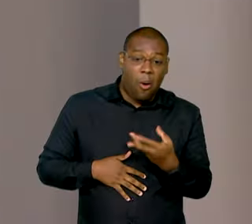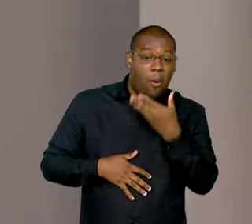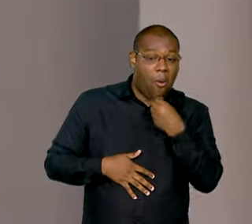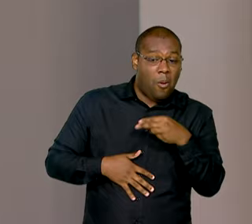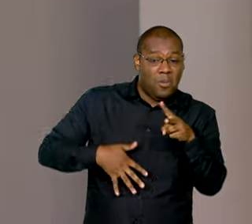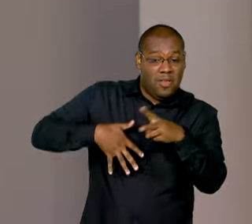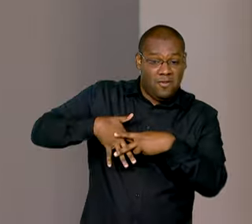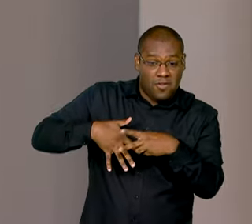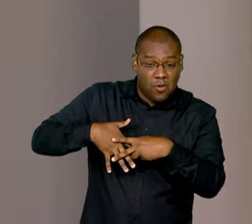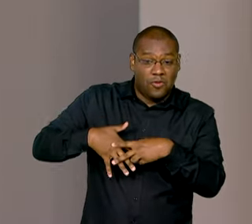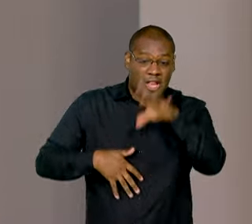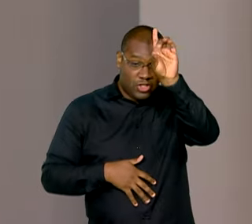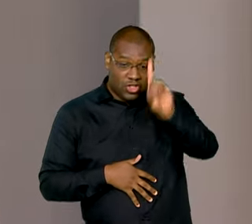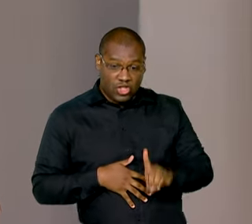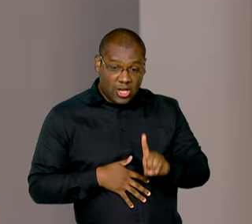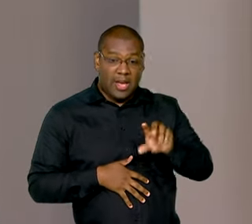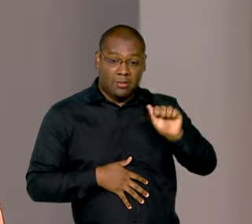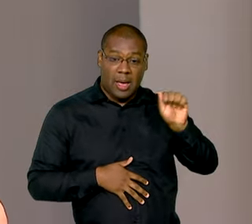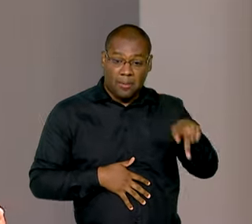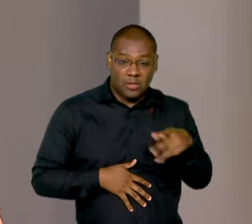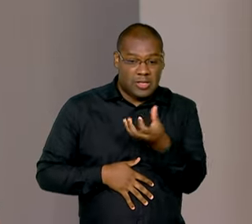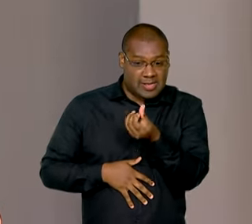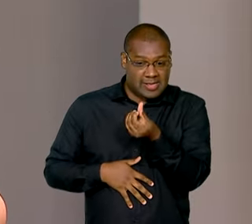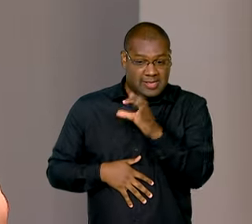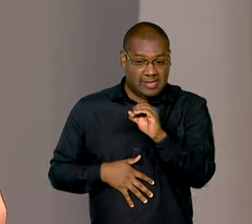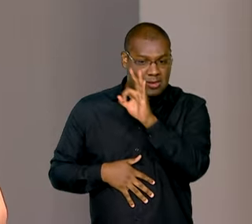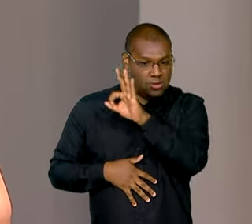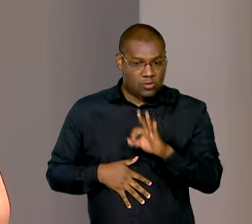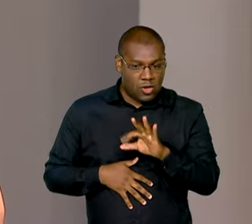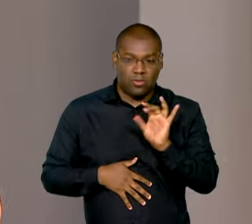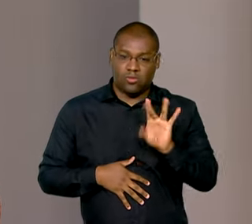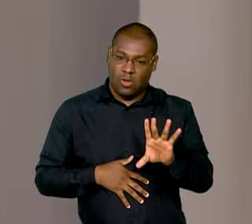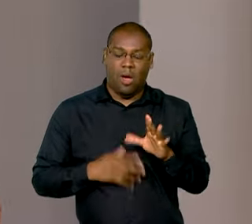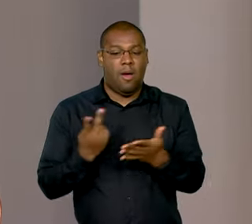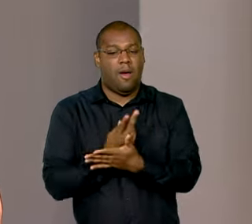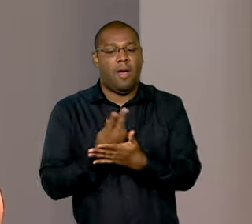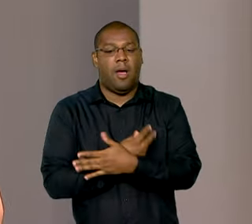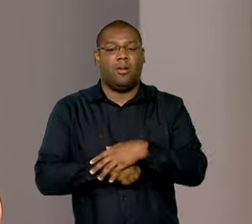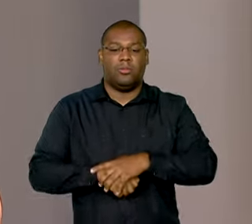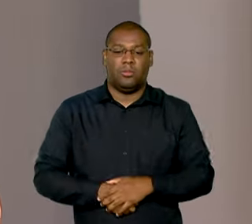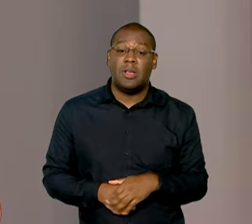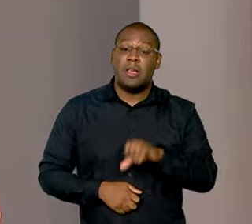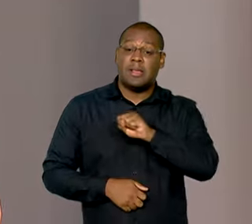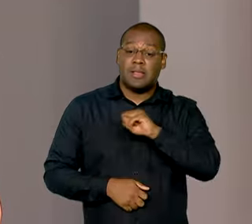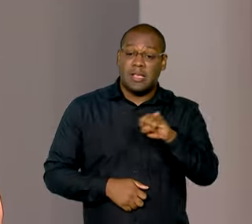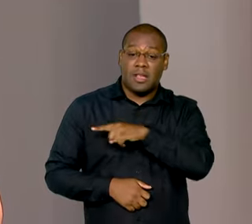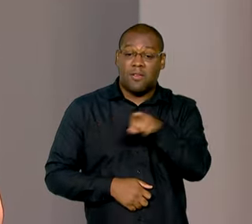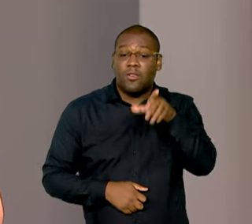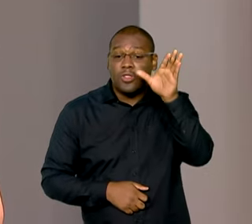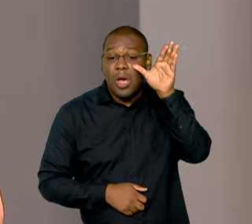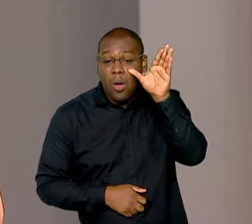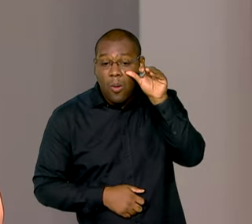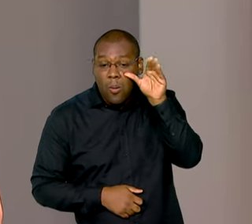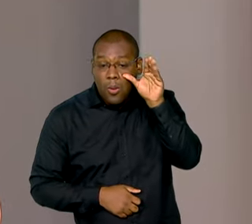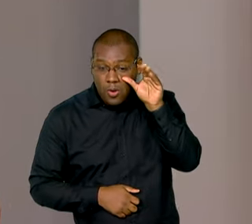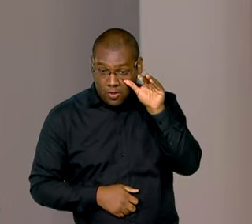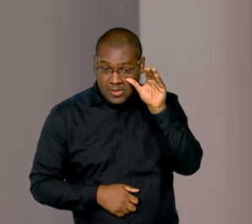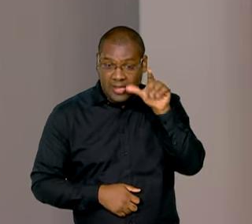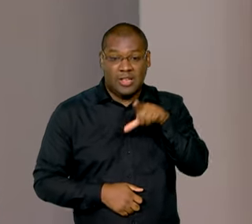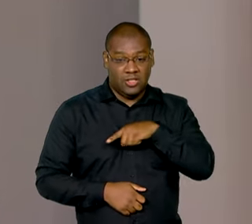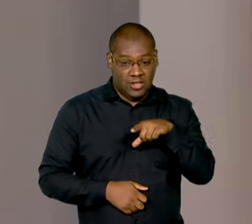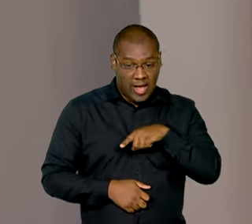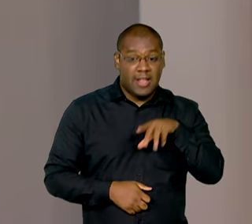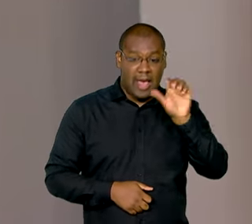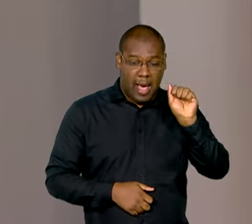E se você quiser saber com mais detalhes quando vai poder se aposentar, basta baixar o meu INSS